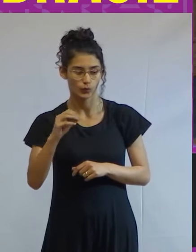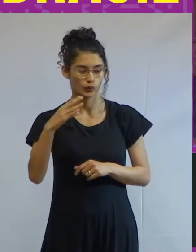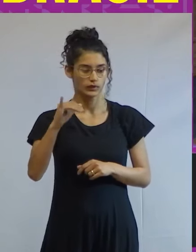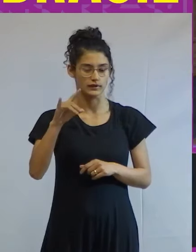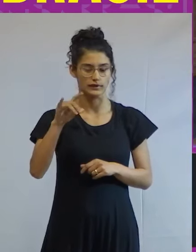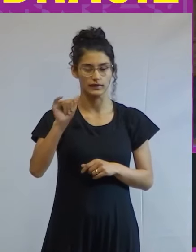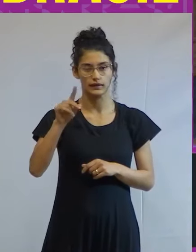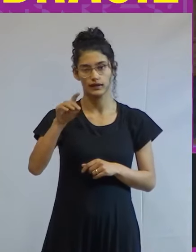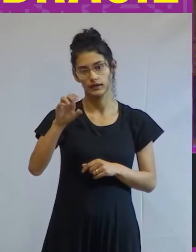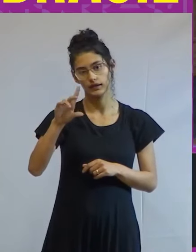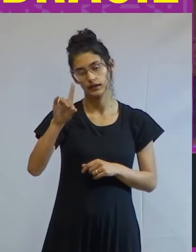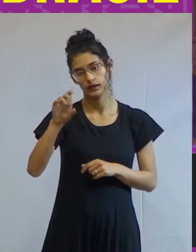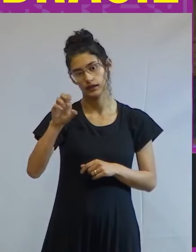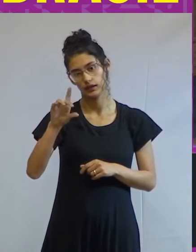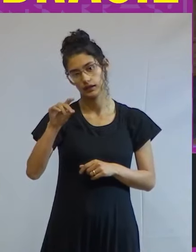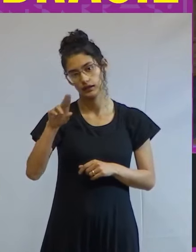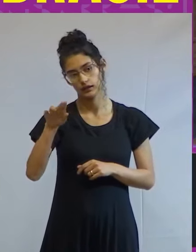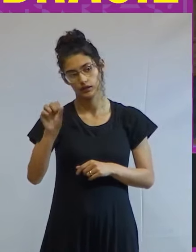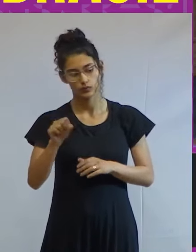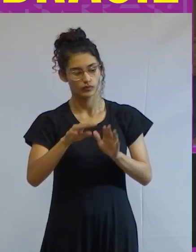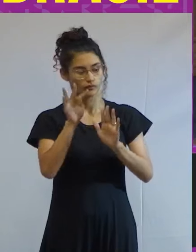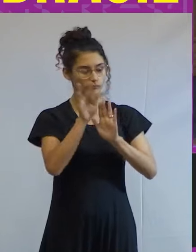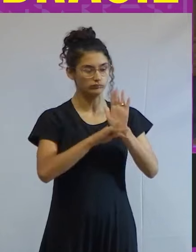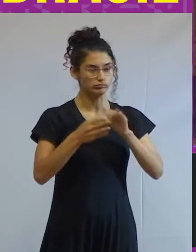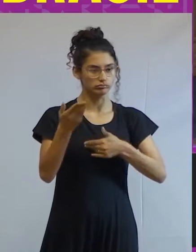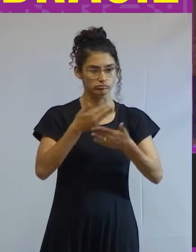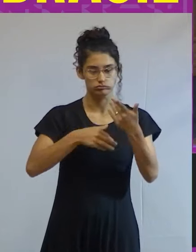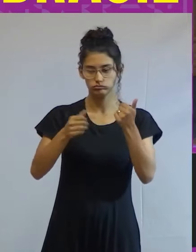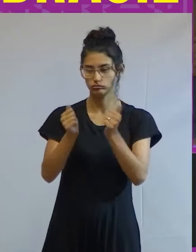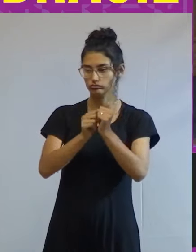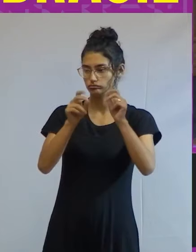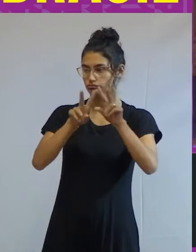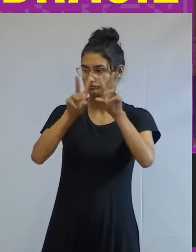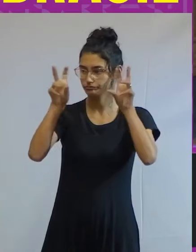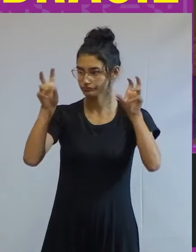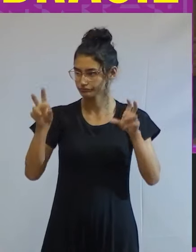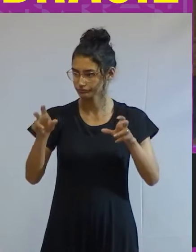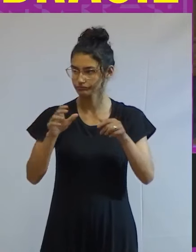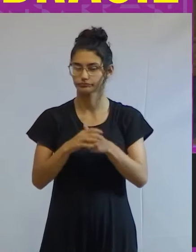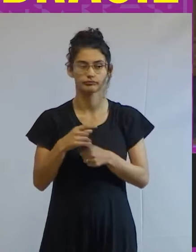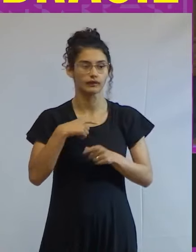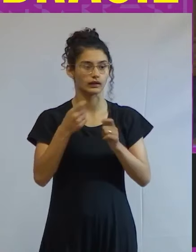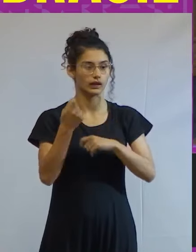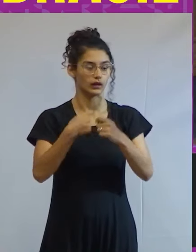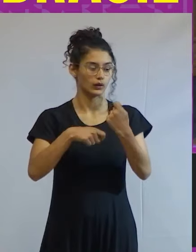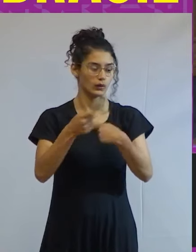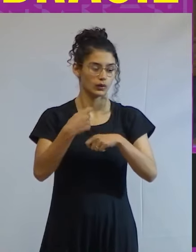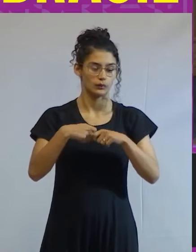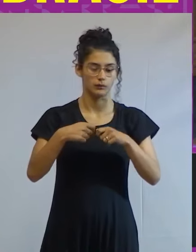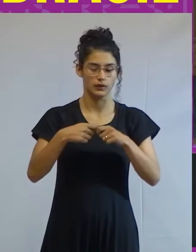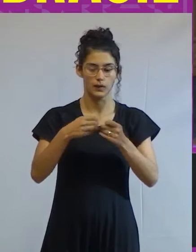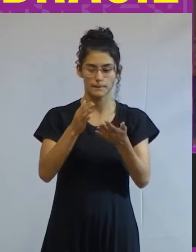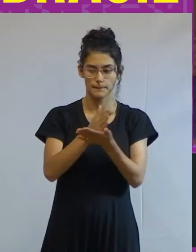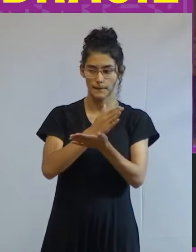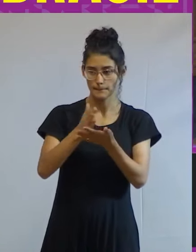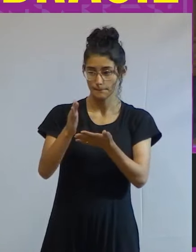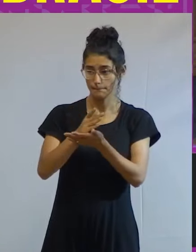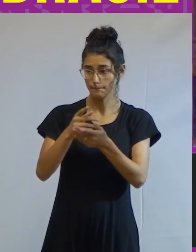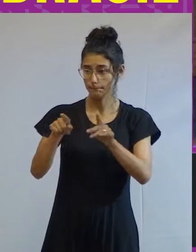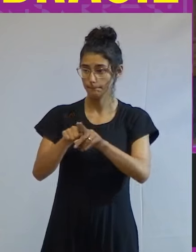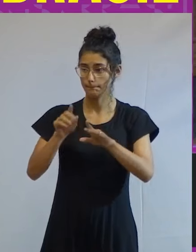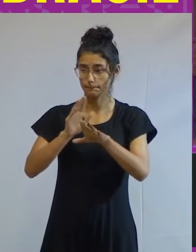Cidade de Deus, de Paulo Lins, textos, então, que dialogam com a temática da economia com distribuição de renda, e que